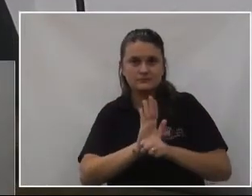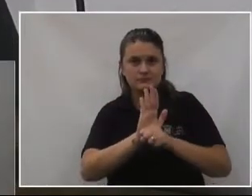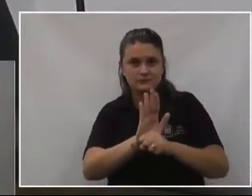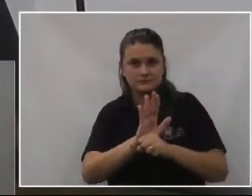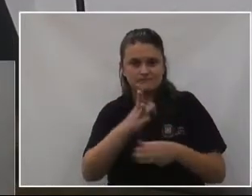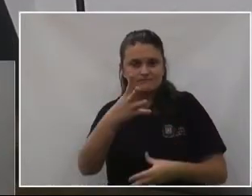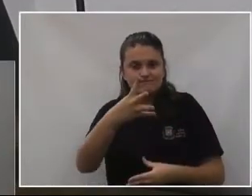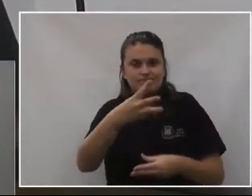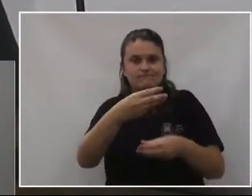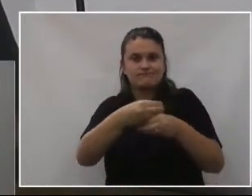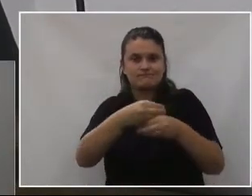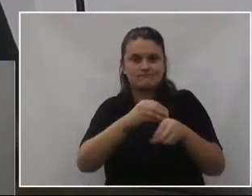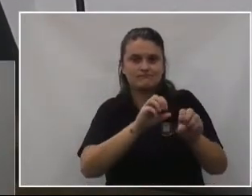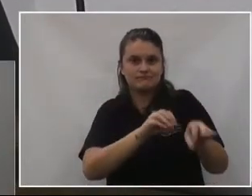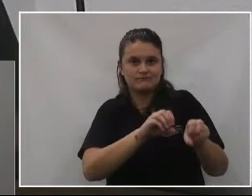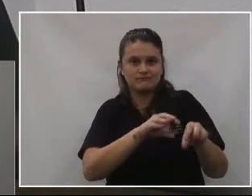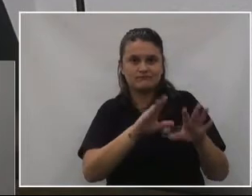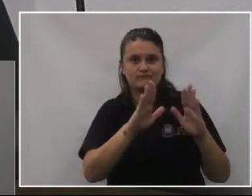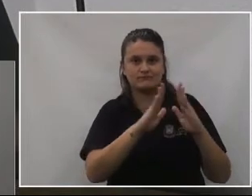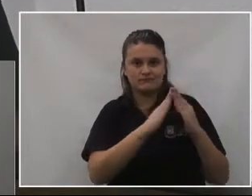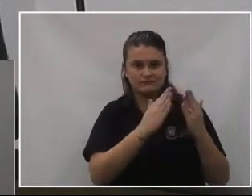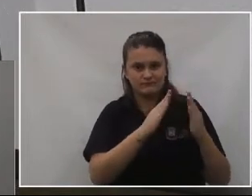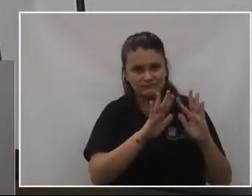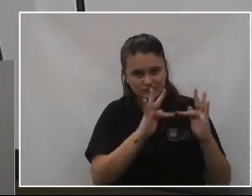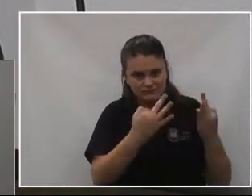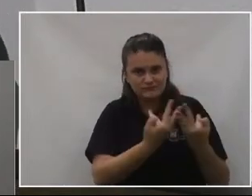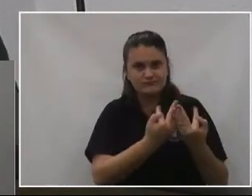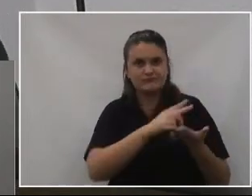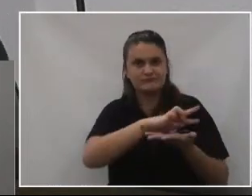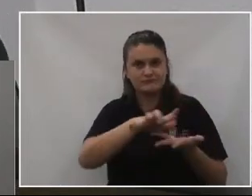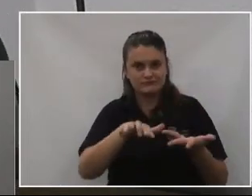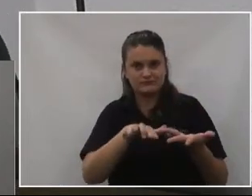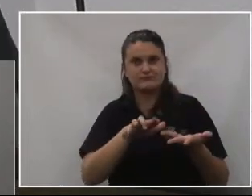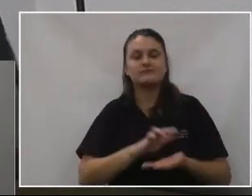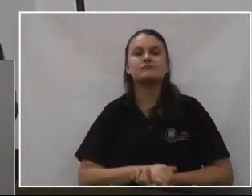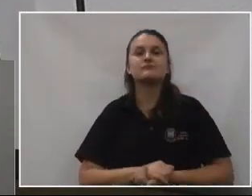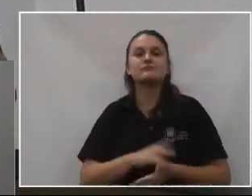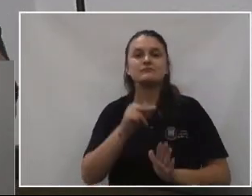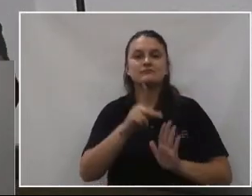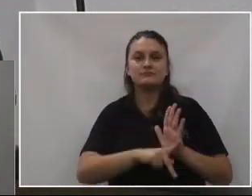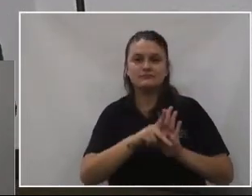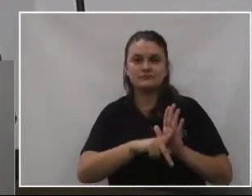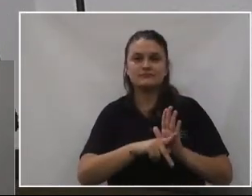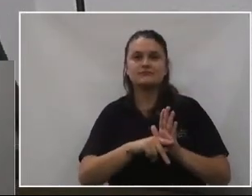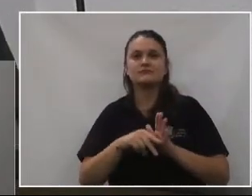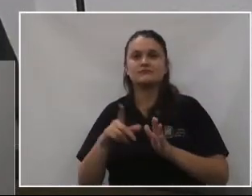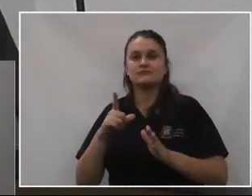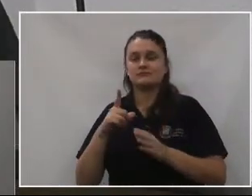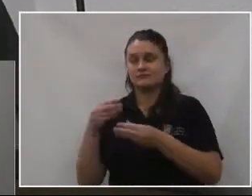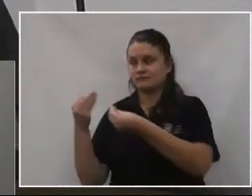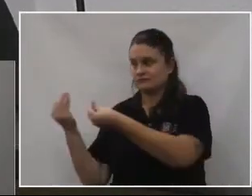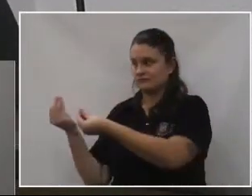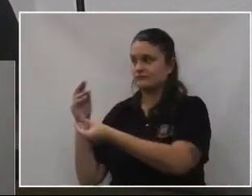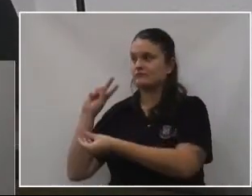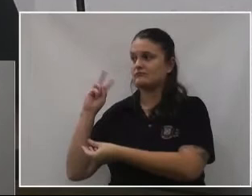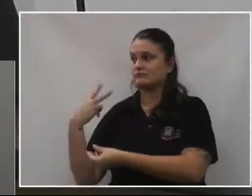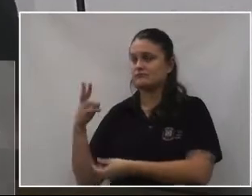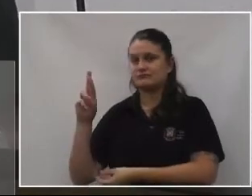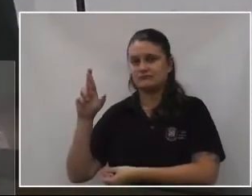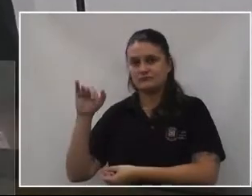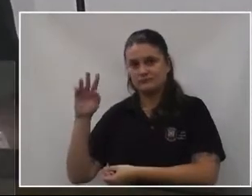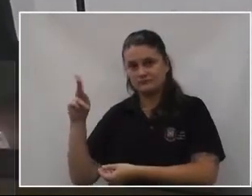complemento da educação das nossas crianças. Então, o projeto está com o vereador Rático. Eu